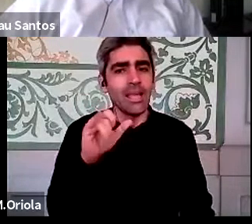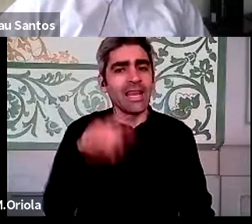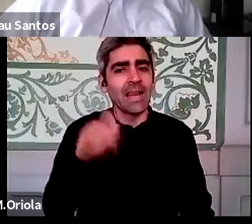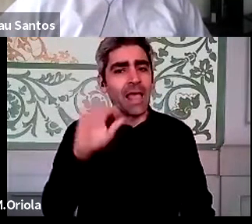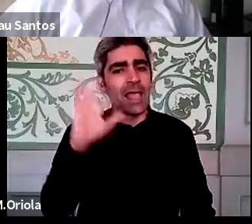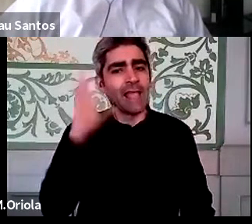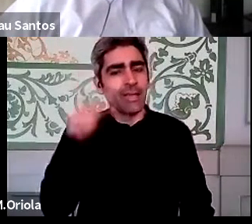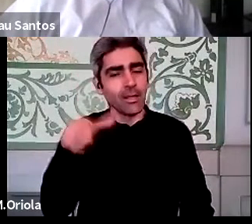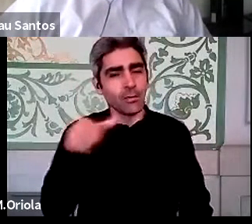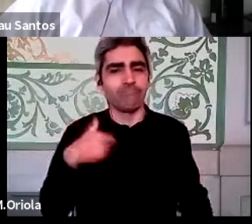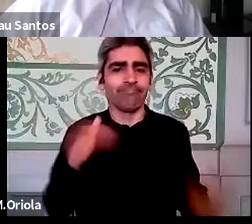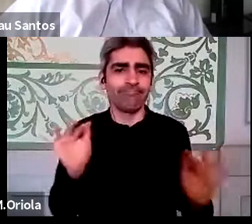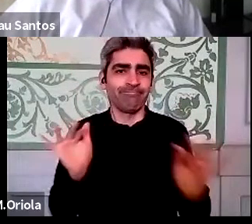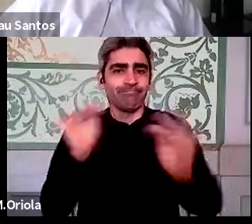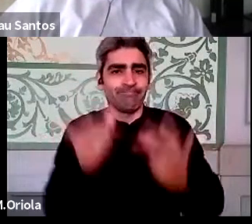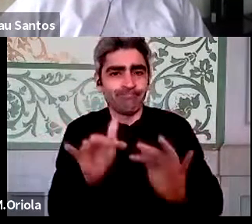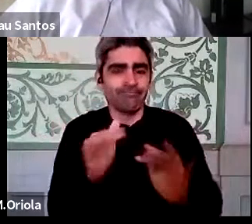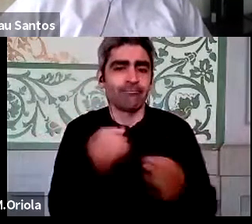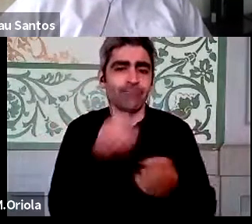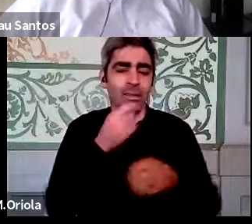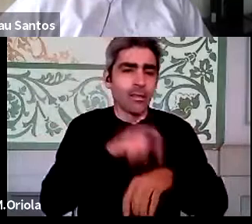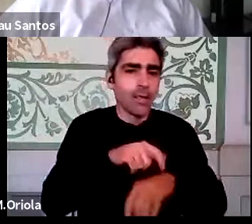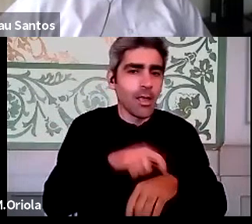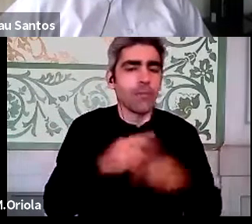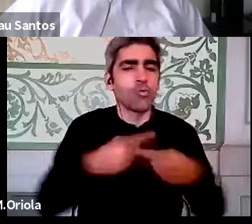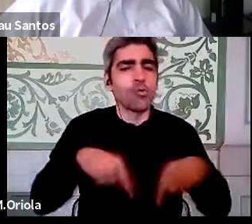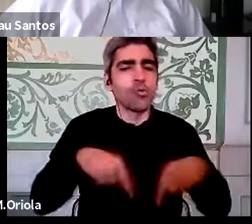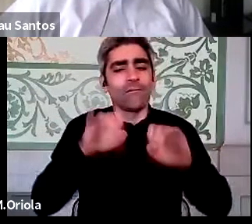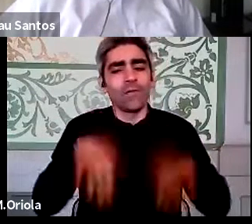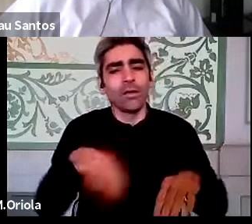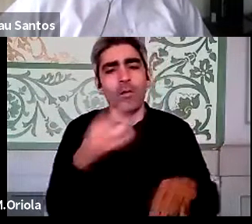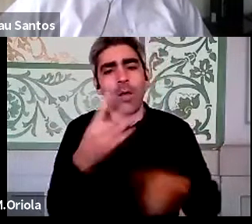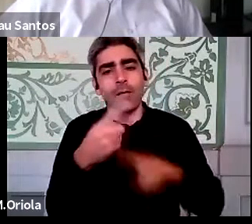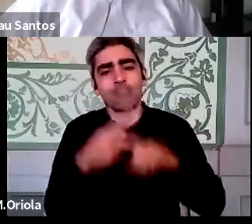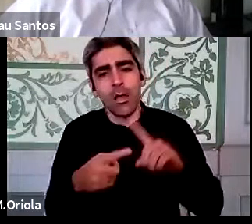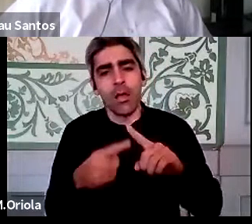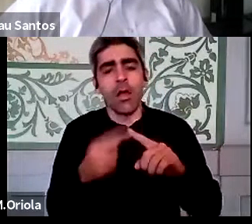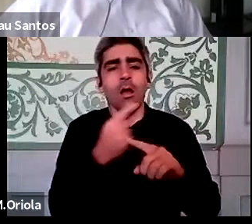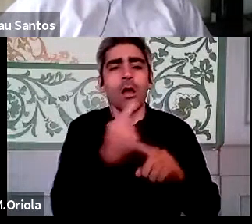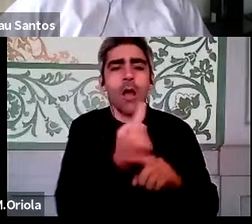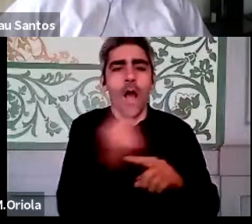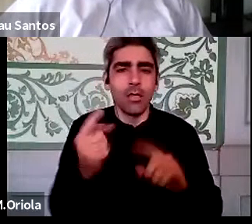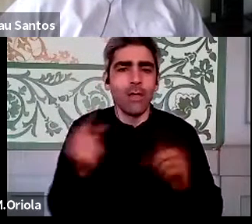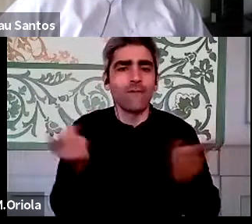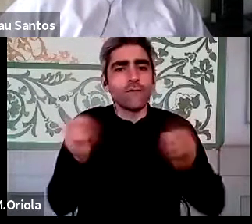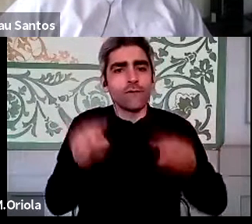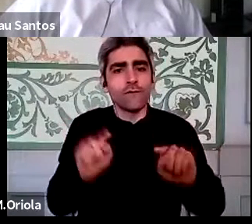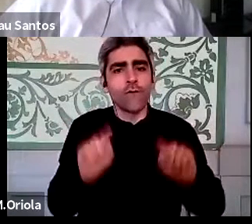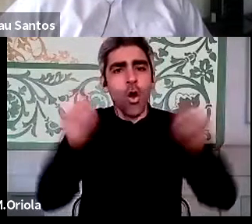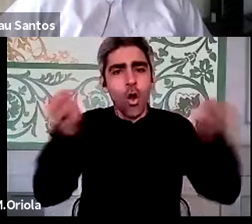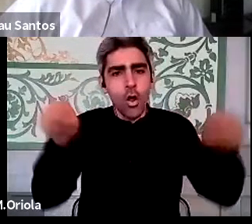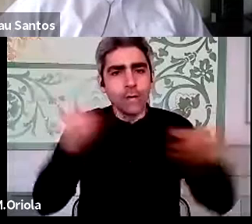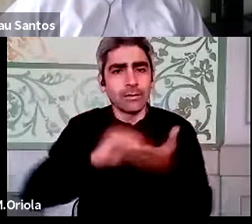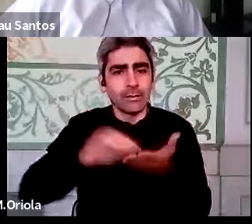íamos lá, perdíamos não sei quanto tempo, depois acabava a reunião às 16h30, até chegarmos de novo à Secretaria-Geral,